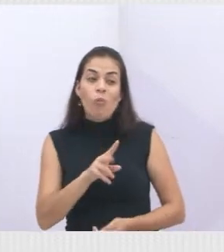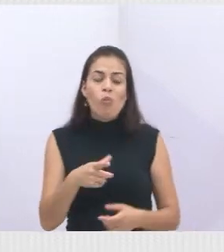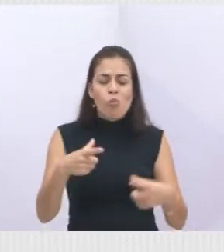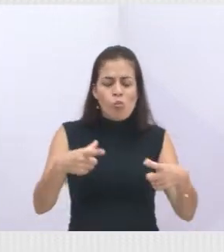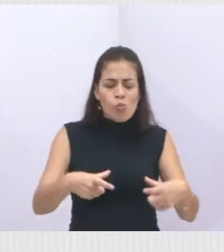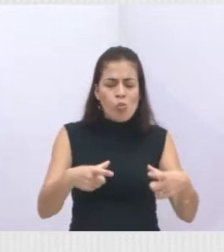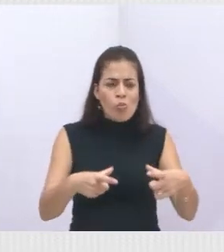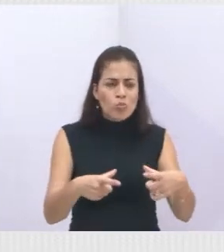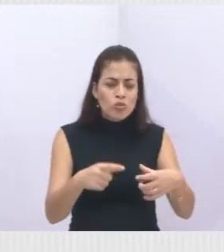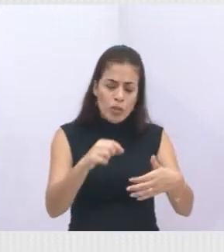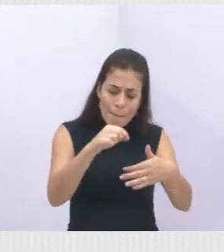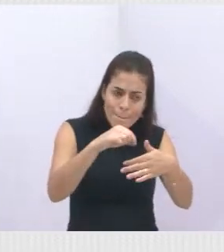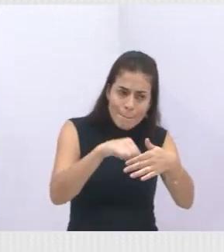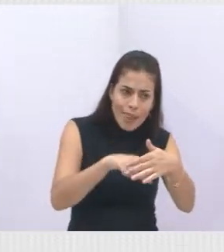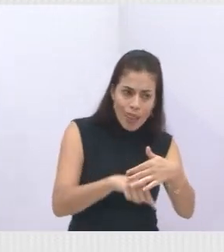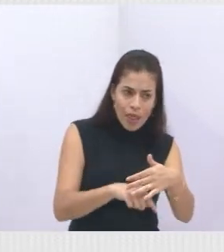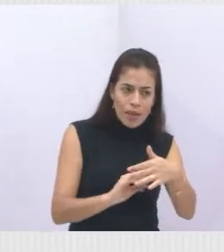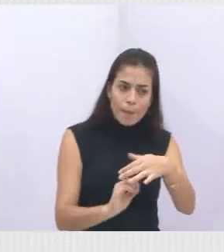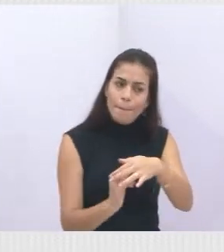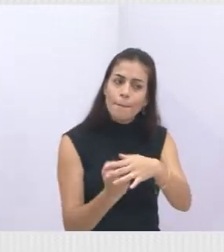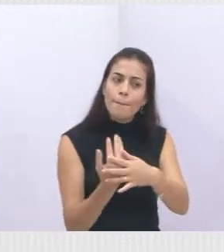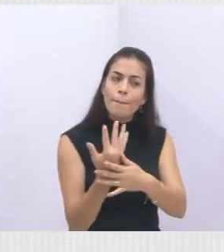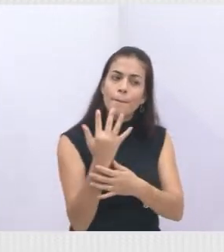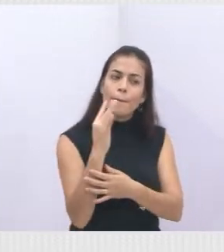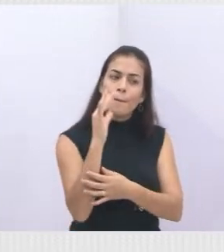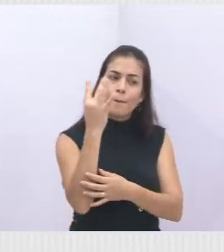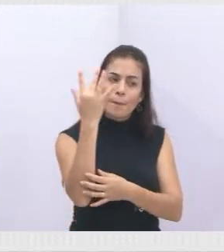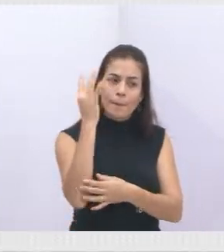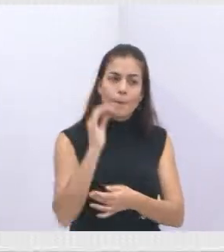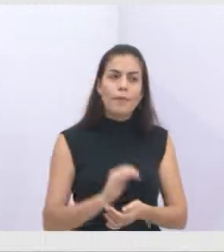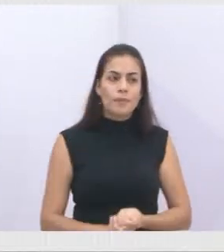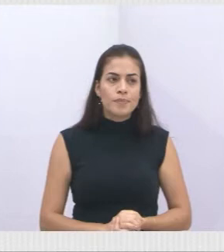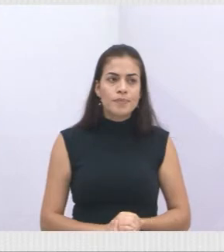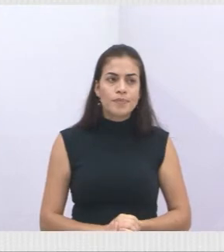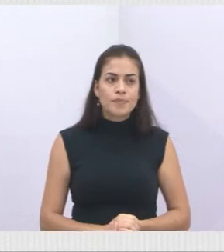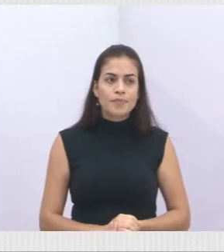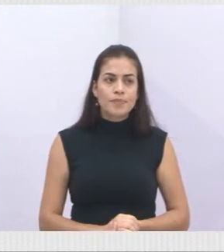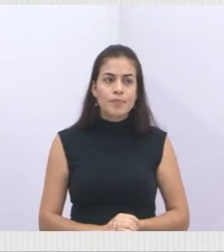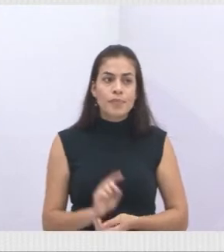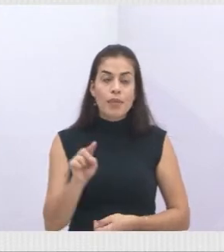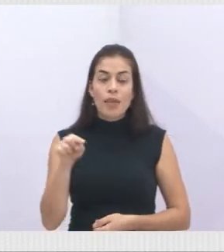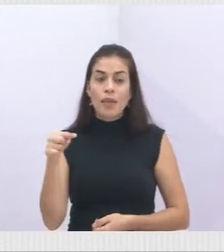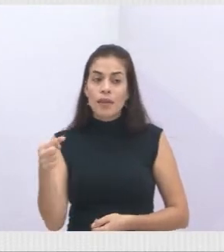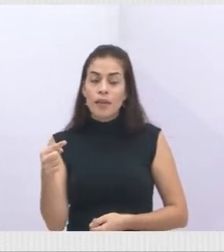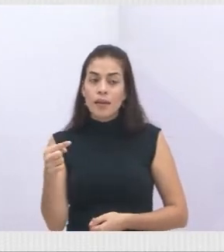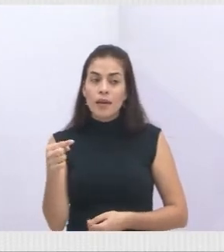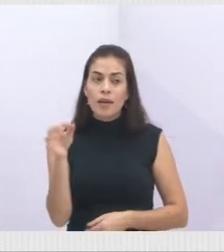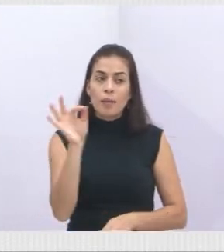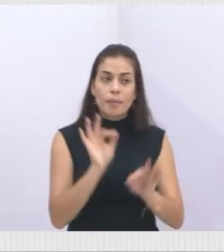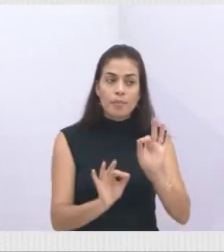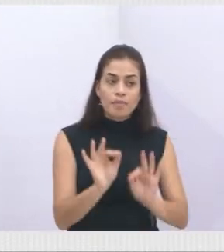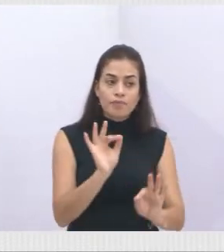plantar e depois a gente tem a execução do projeto.